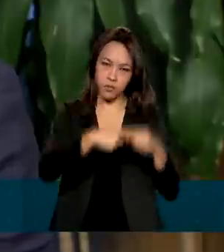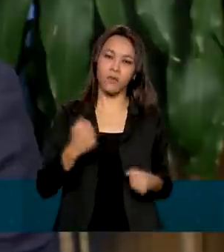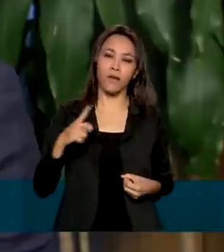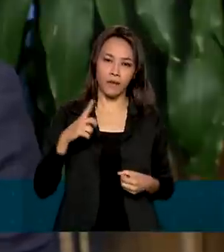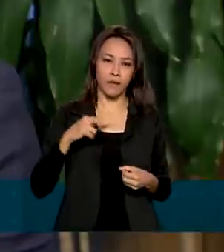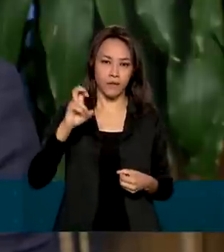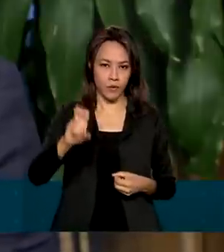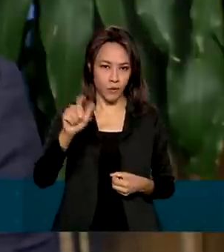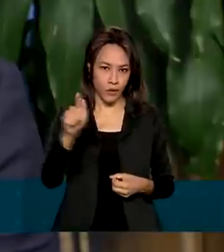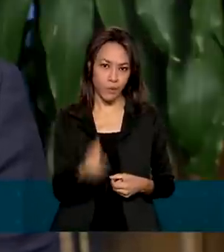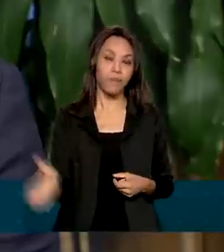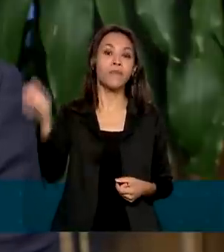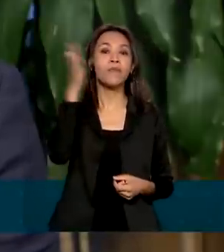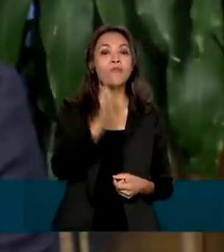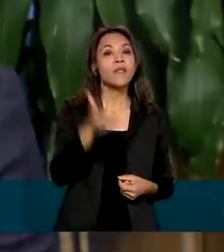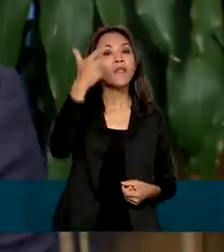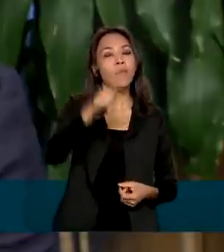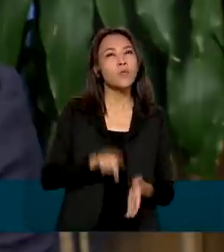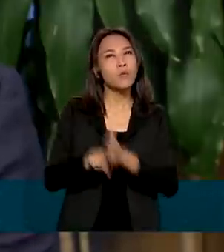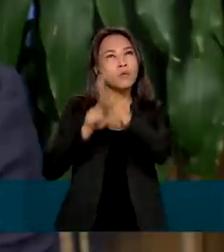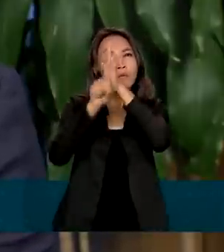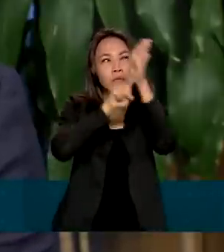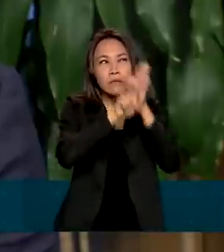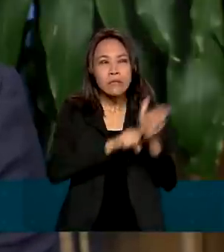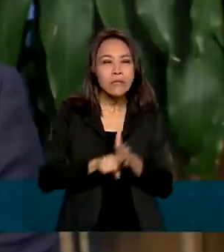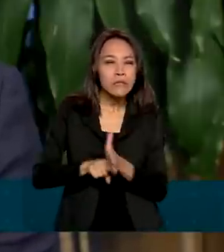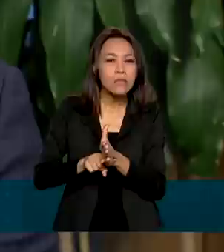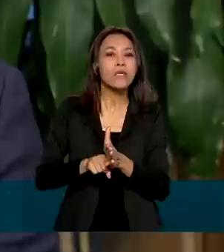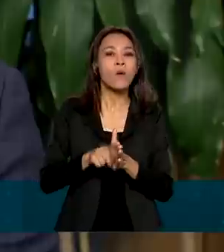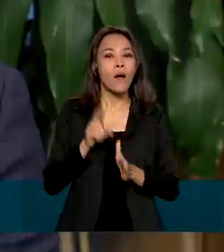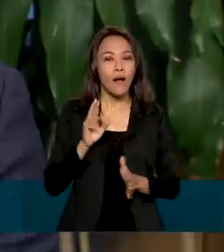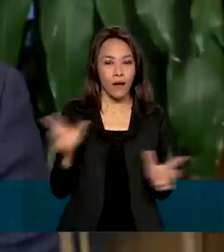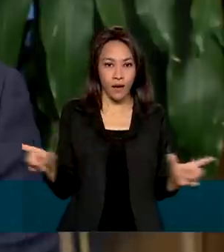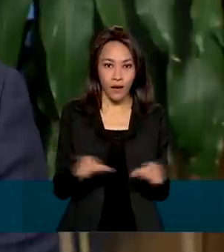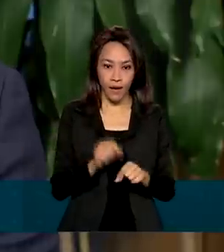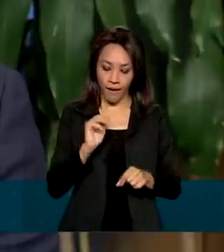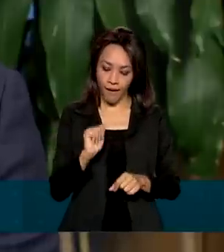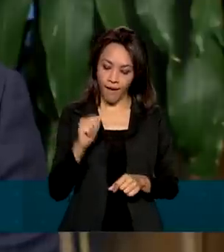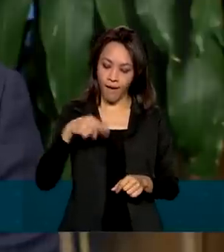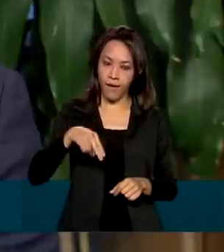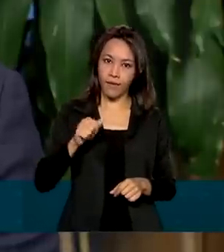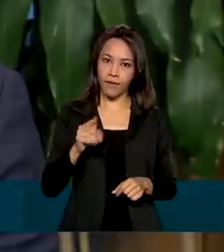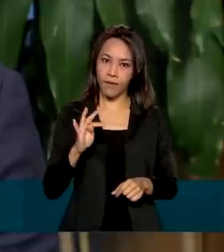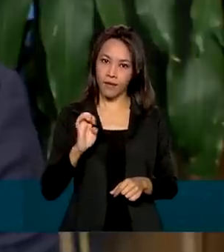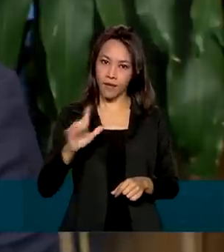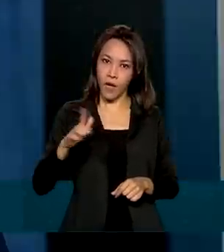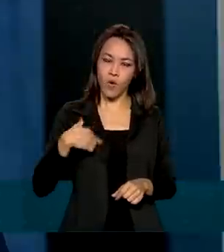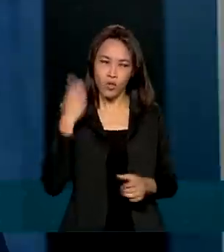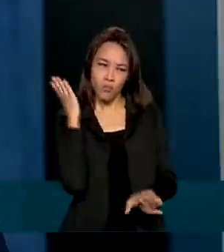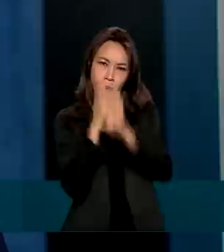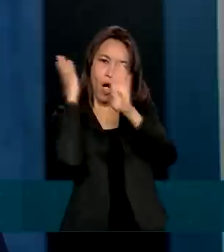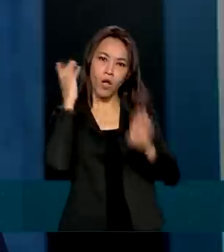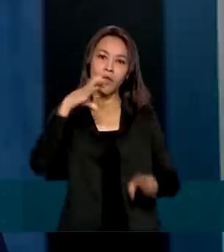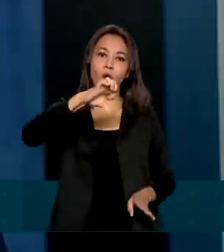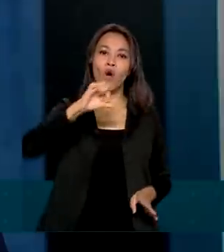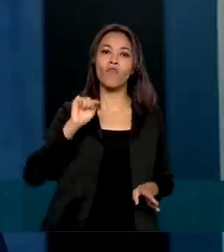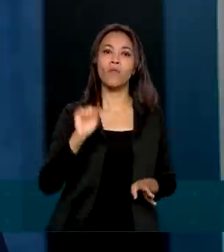depois, nós fizemos um estudo profundo com a Anatel, e descobrimos que nós temos 9.800